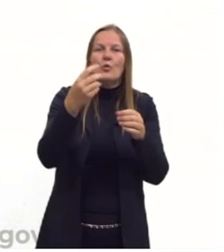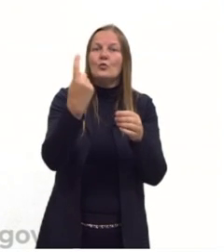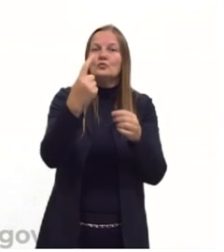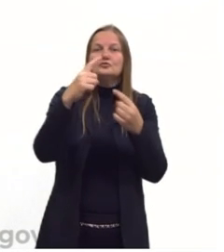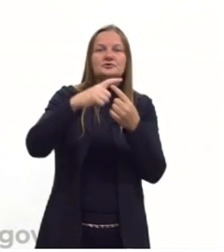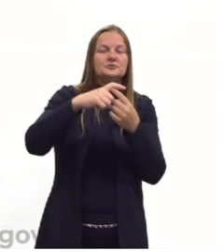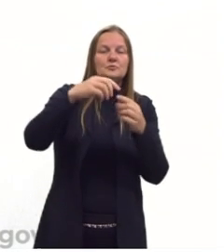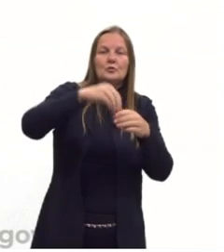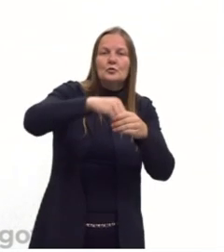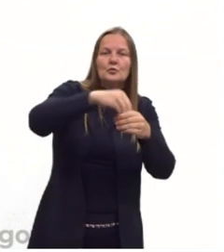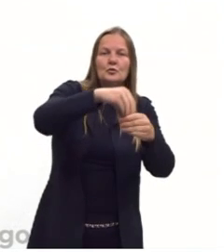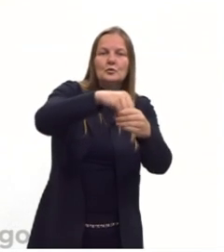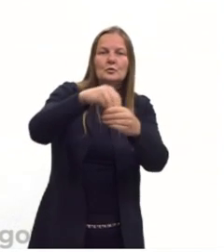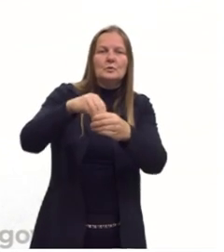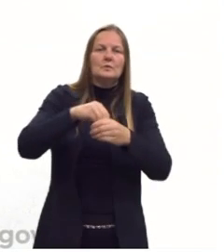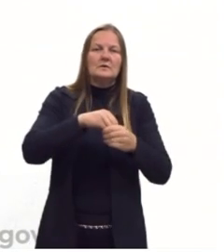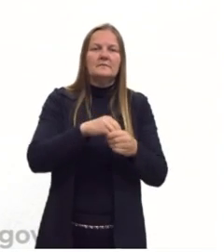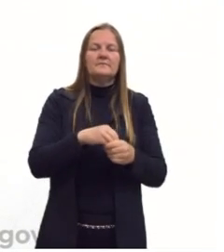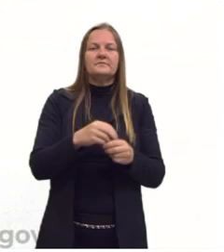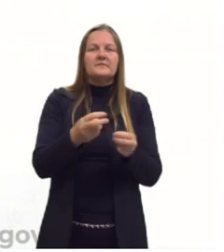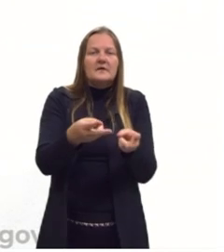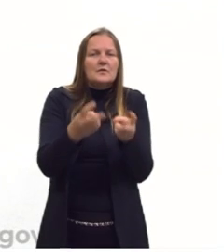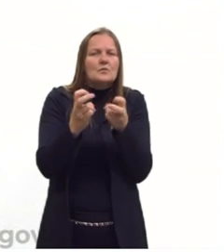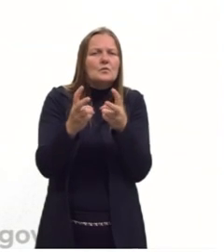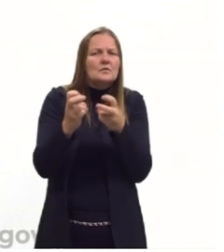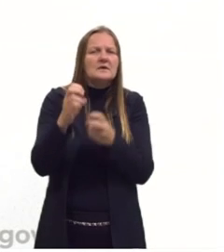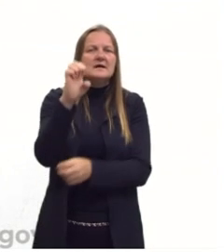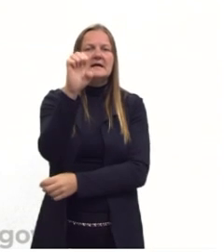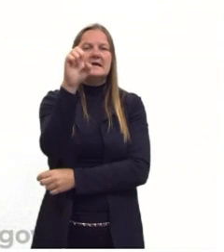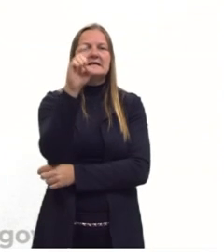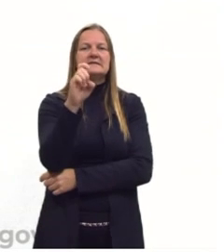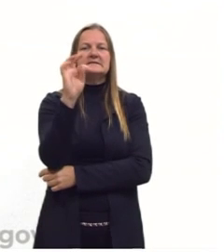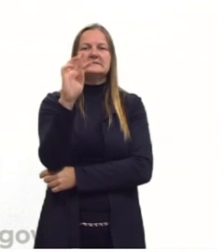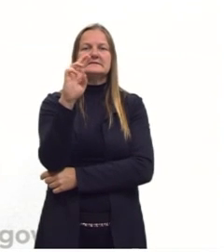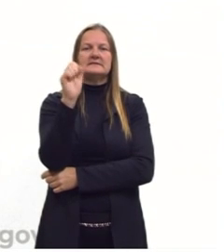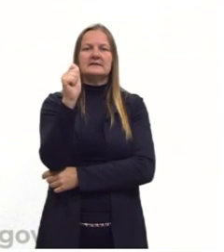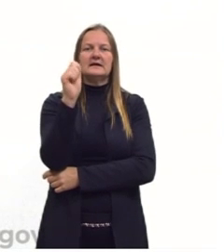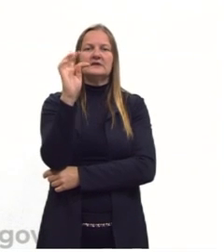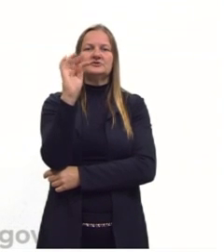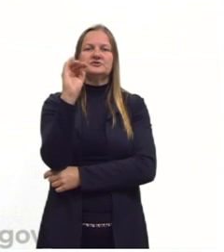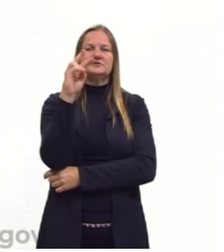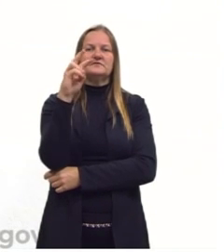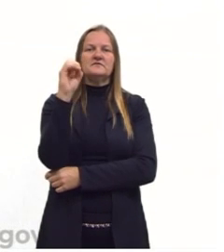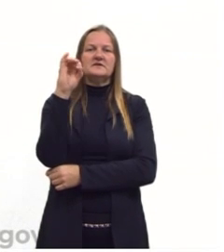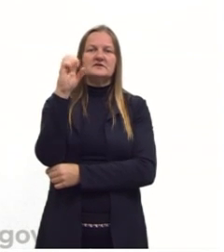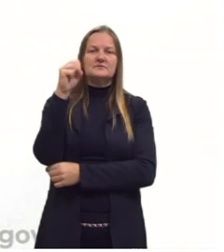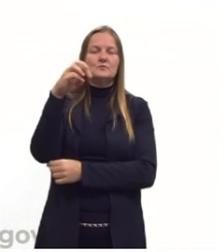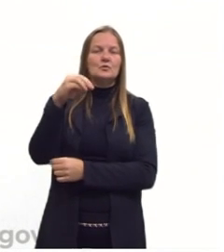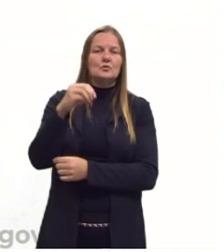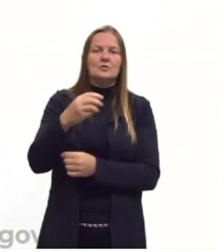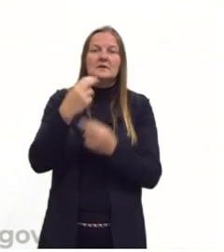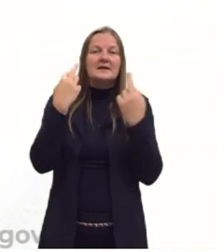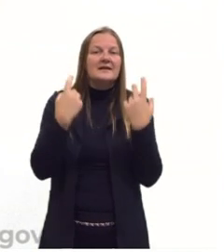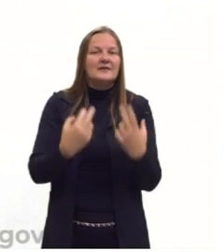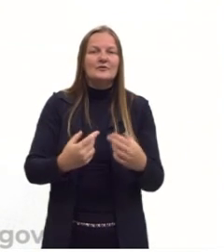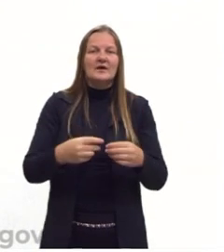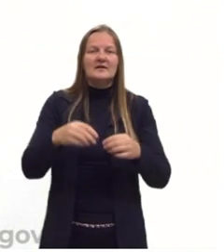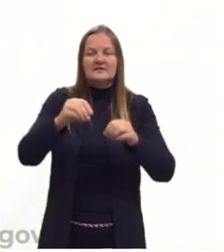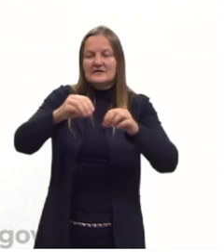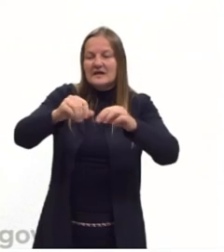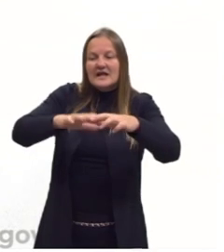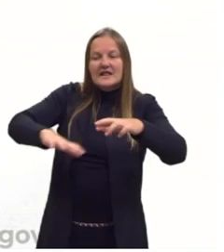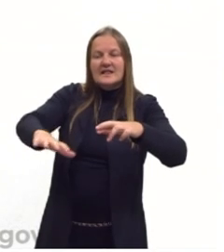O é tudo isso? O extrativismo é essa prática de se apropriar, de extrair recursos naturais de outros